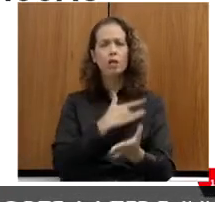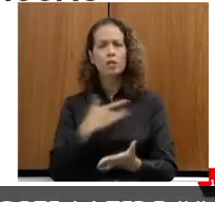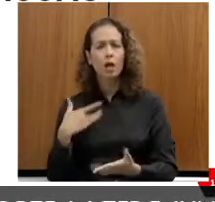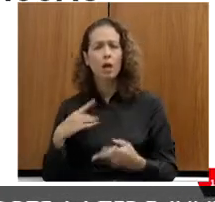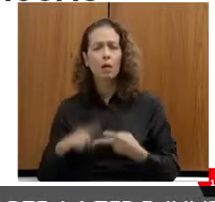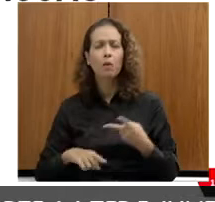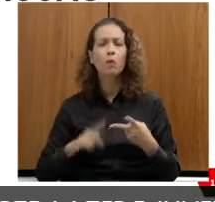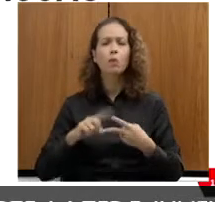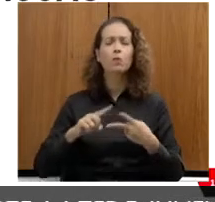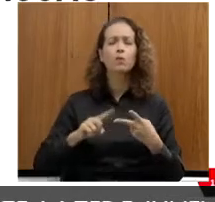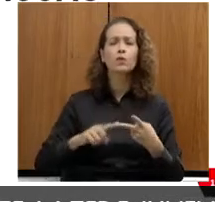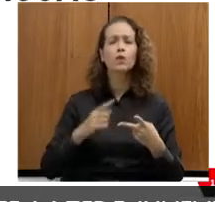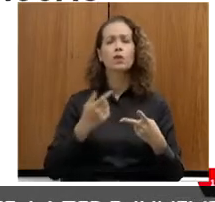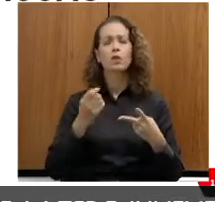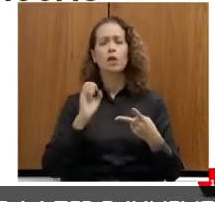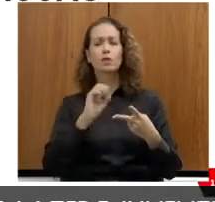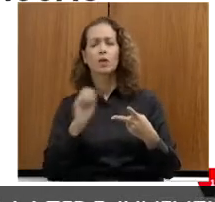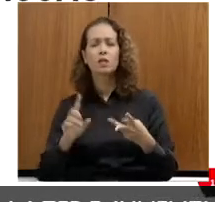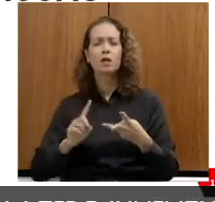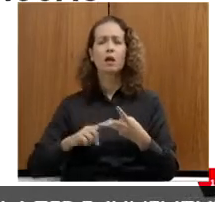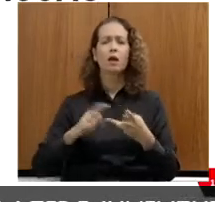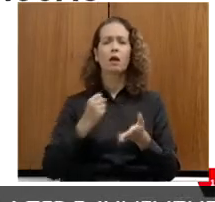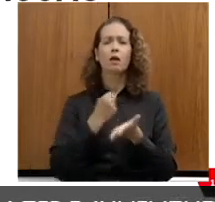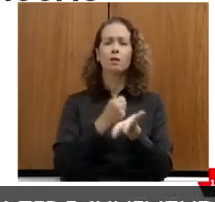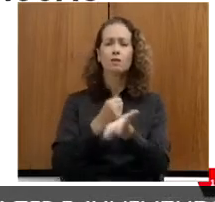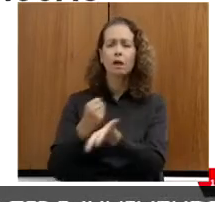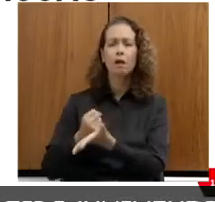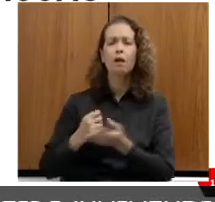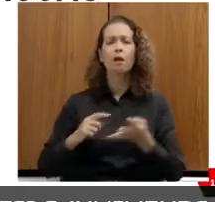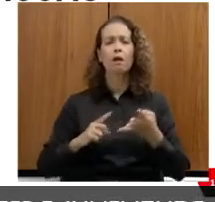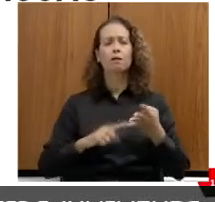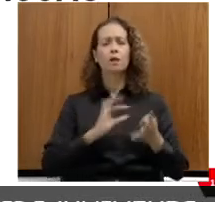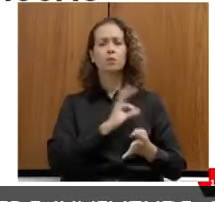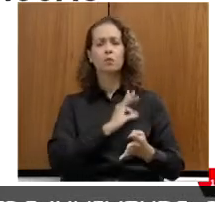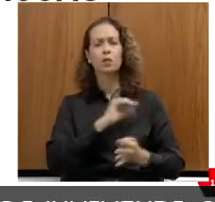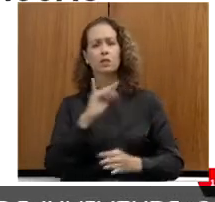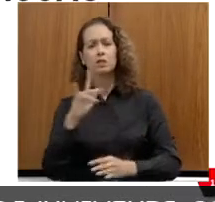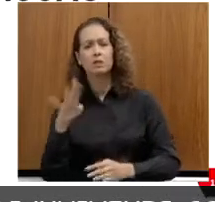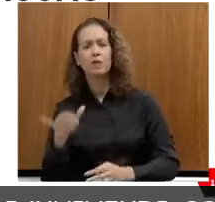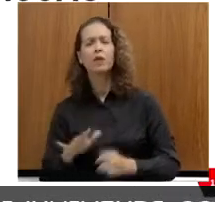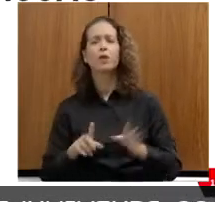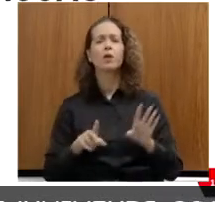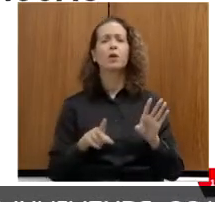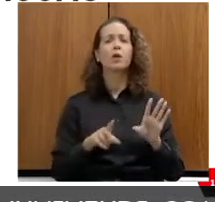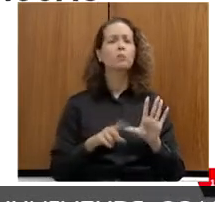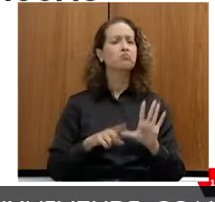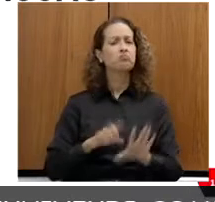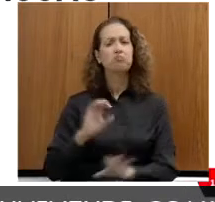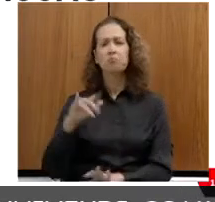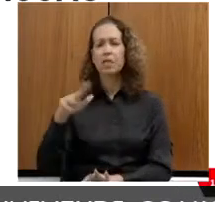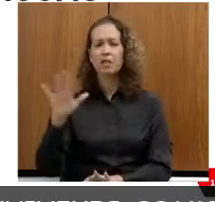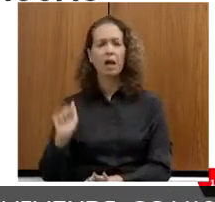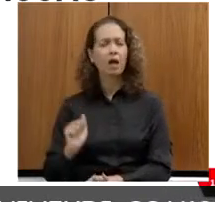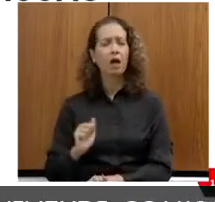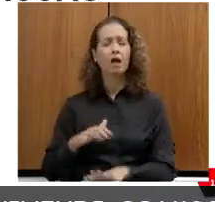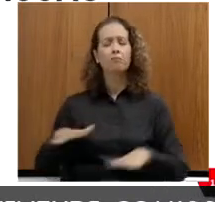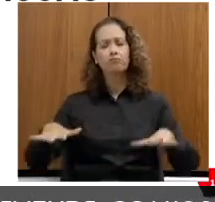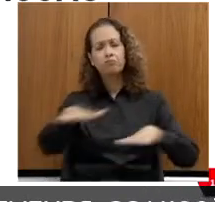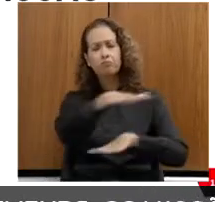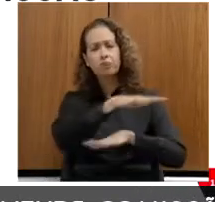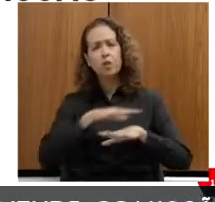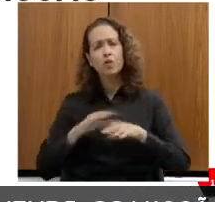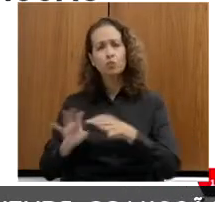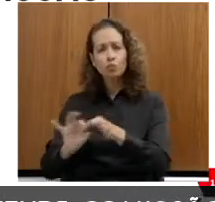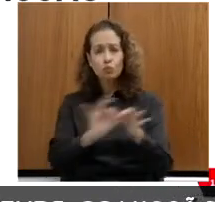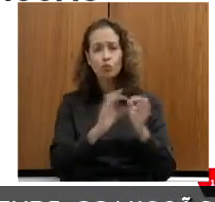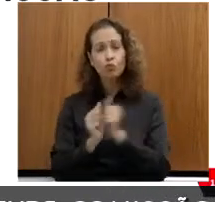educação, assistência, polícia civil, polícia militar, e em rede, em um trabalho em